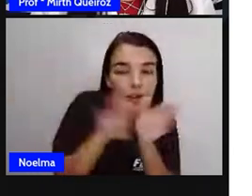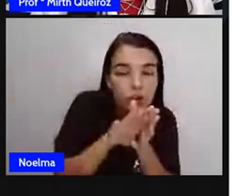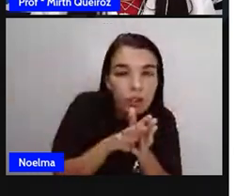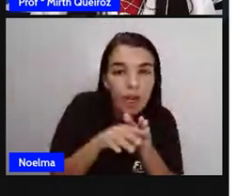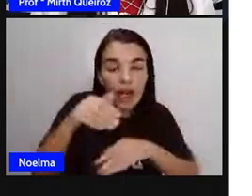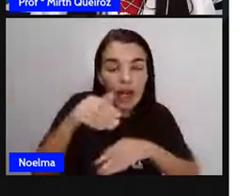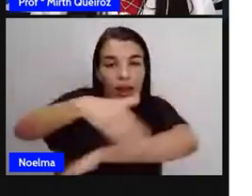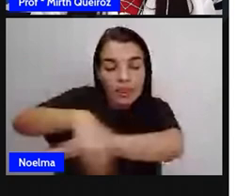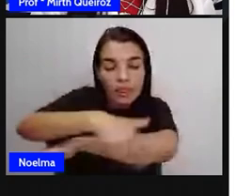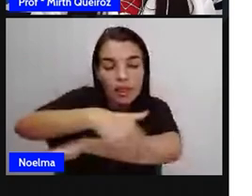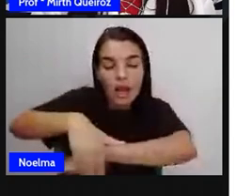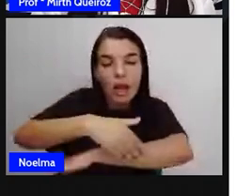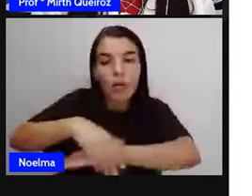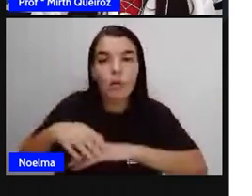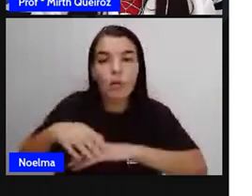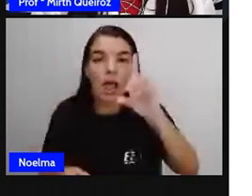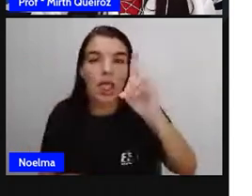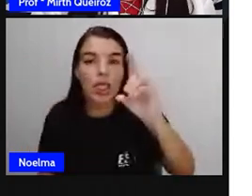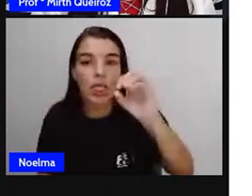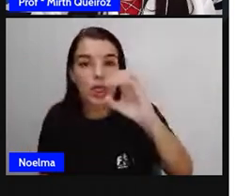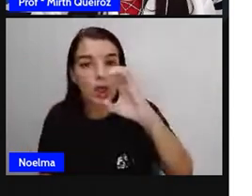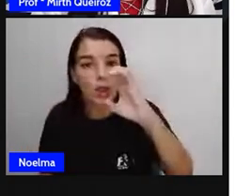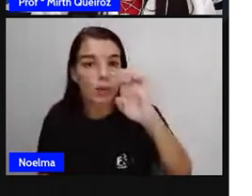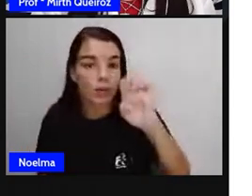que é uma perpendicular.